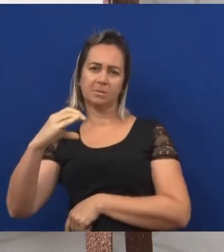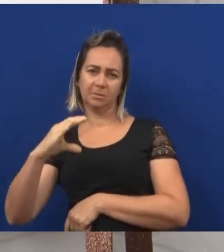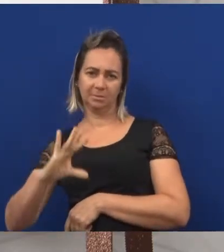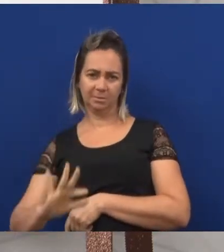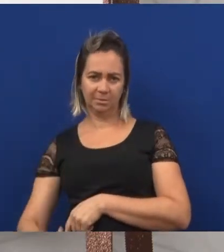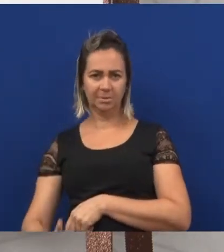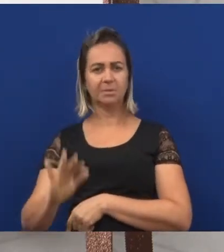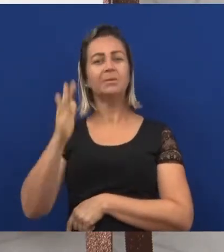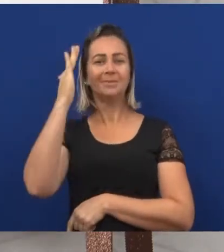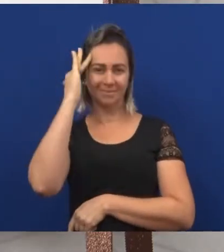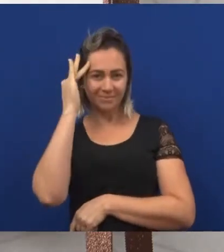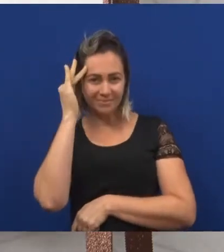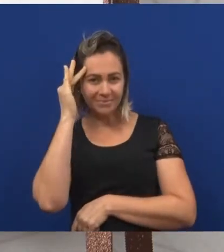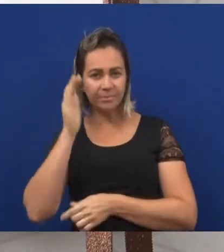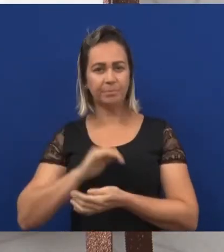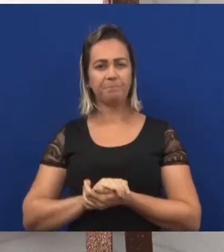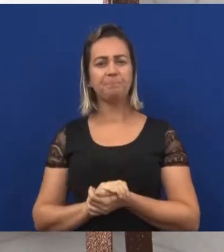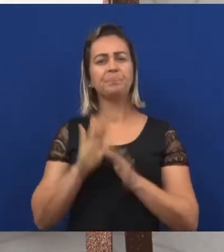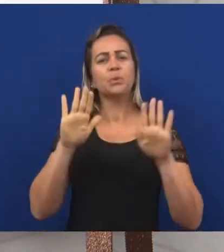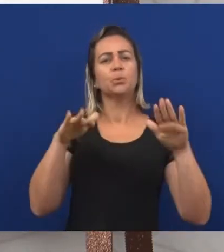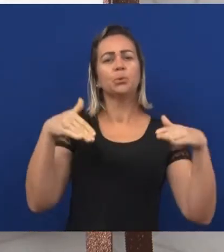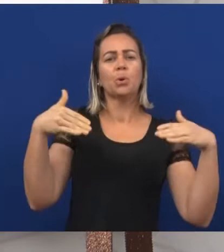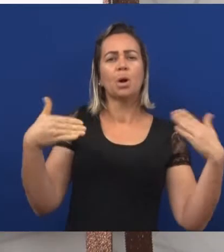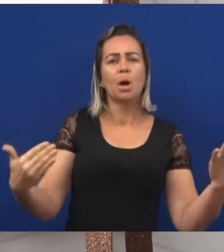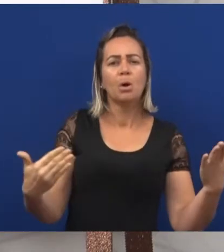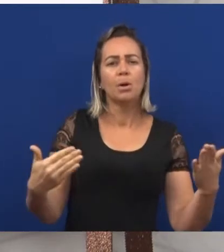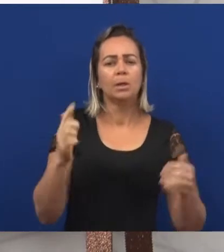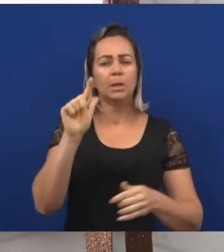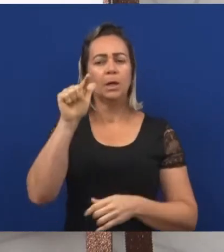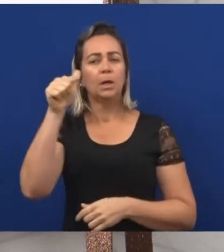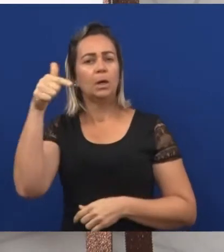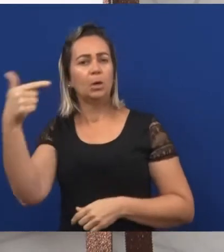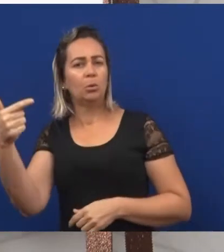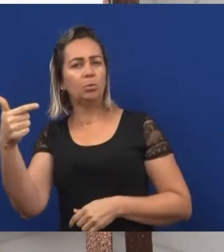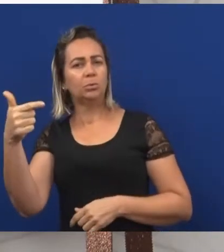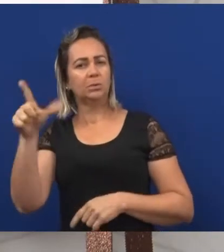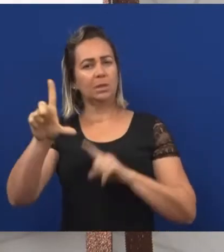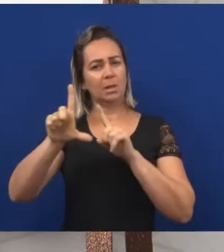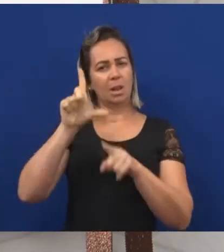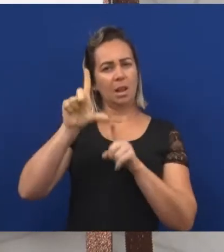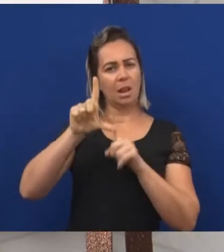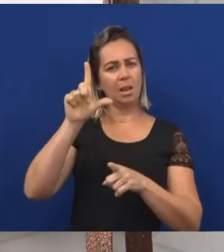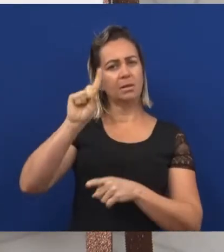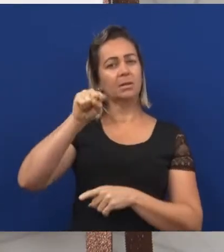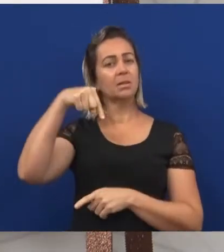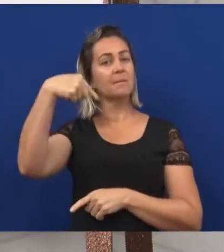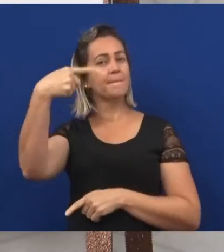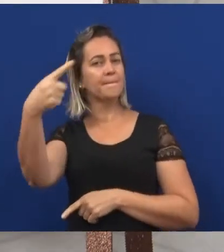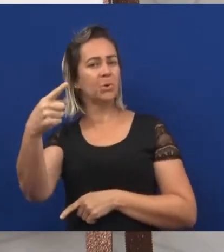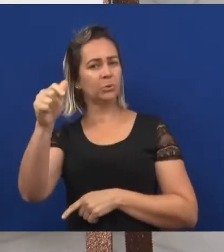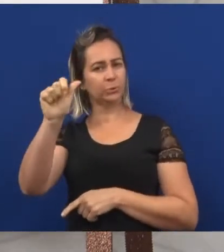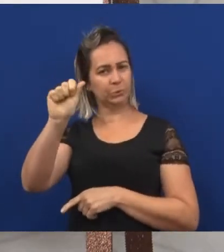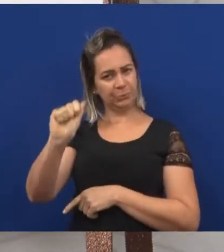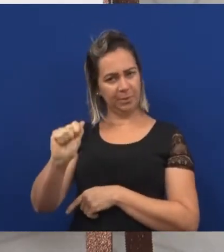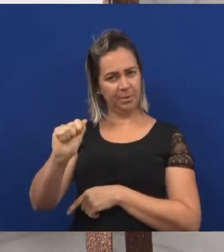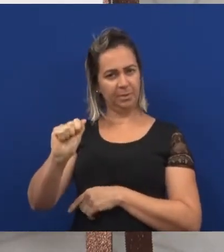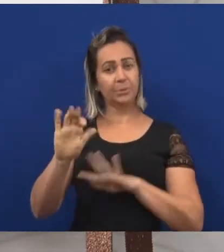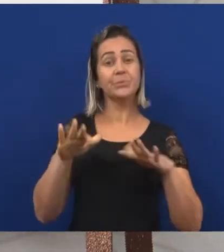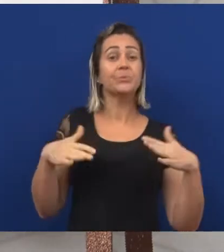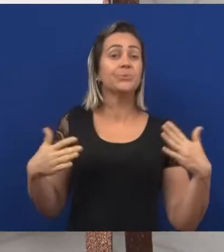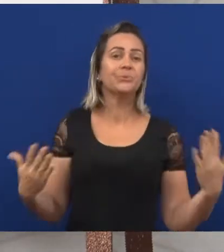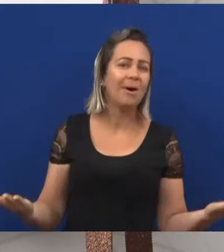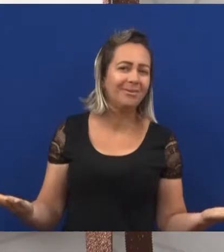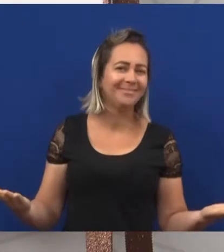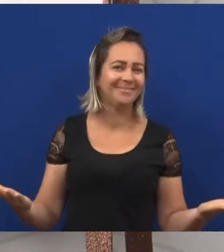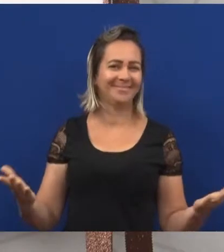é a próxima letra A? É a letra B. Muito bem. E